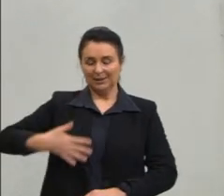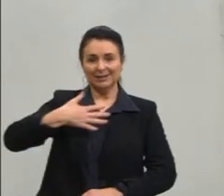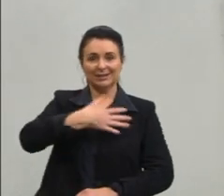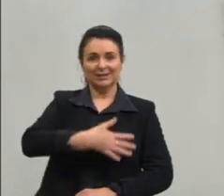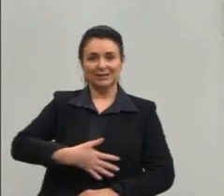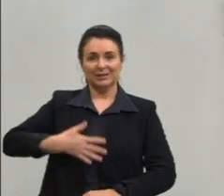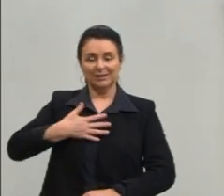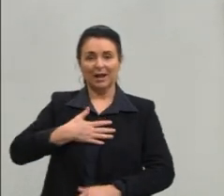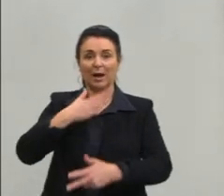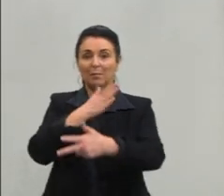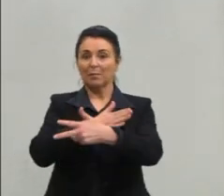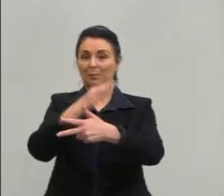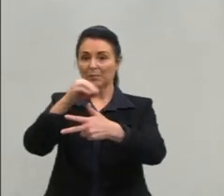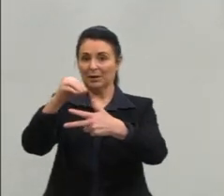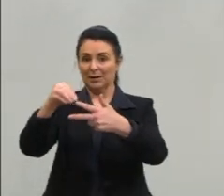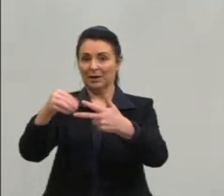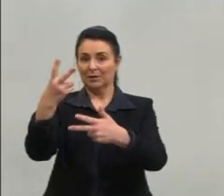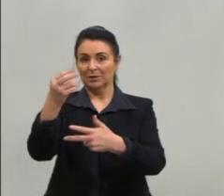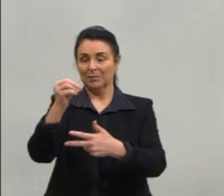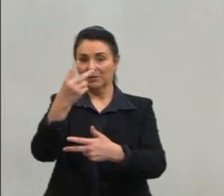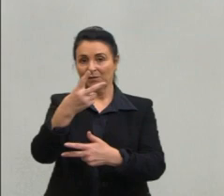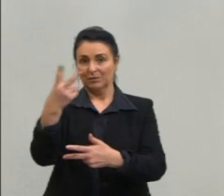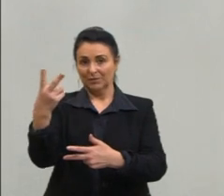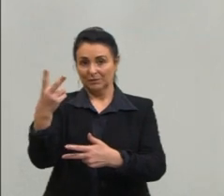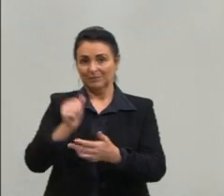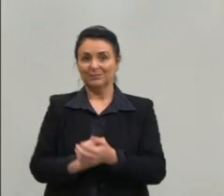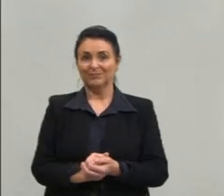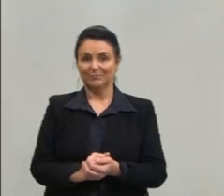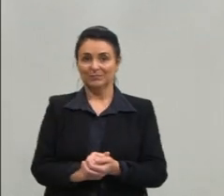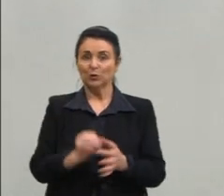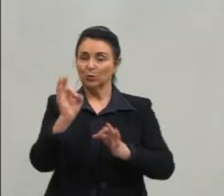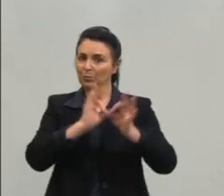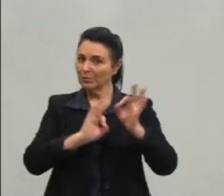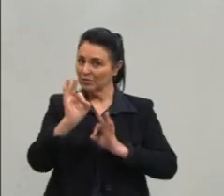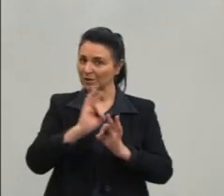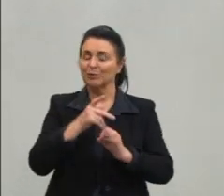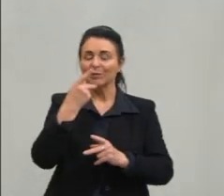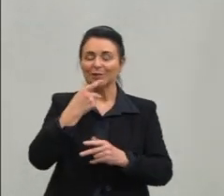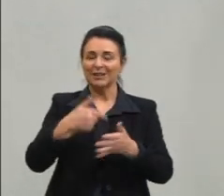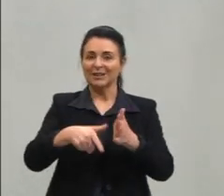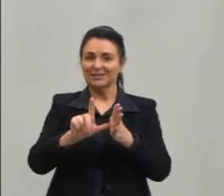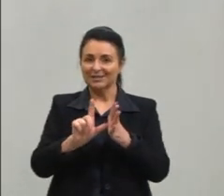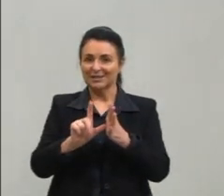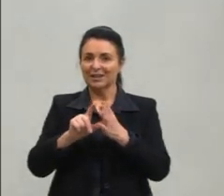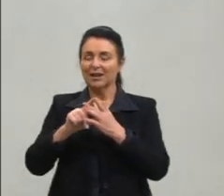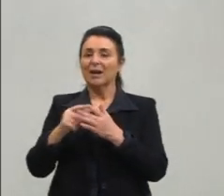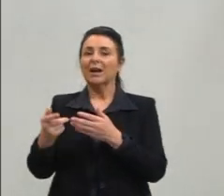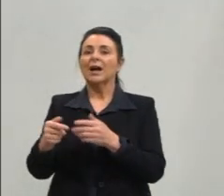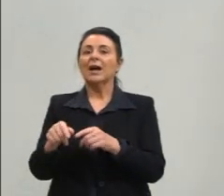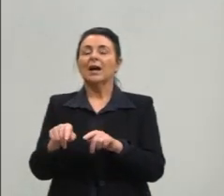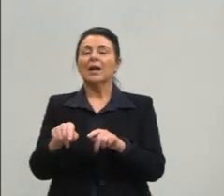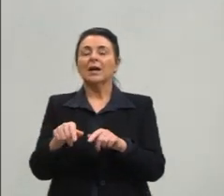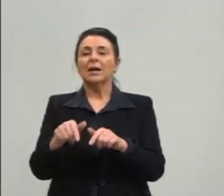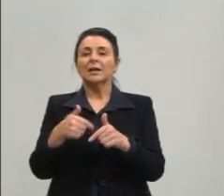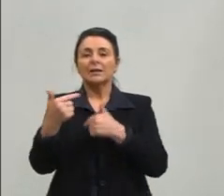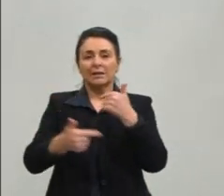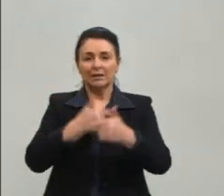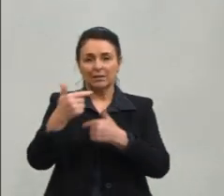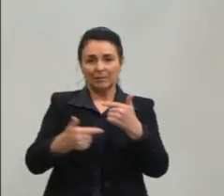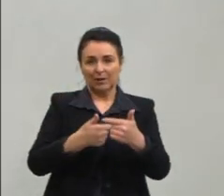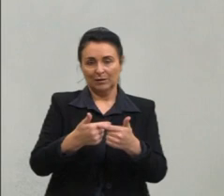2022 do referido projeto. Venho da 14ª